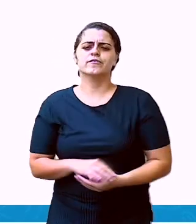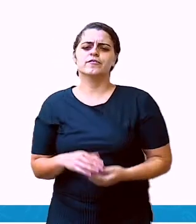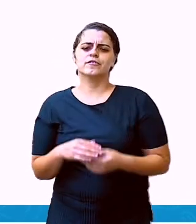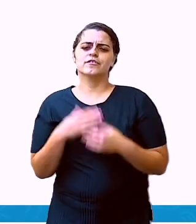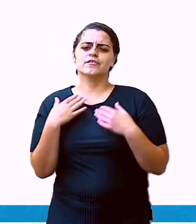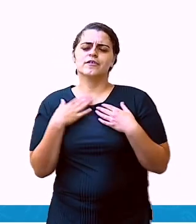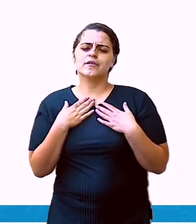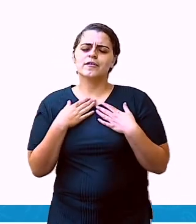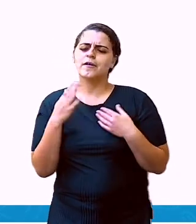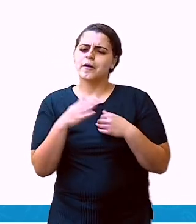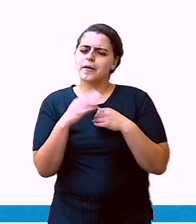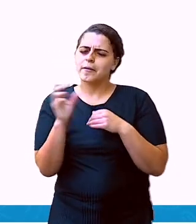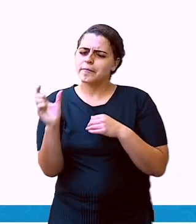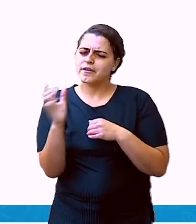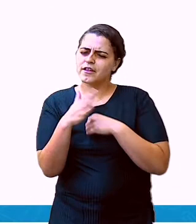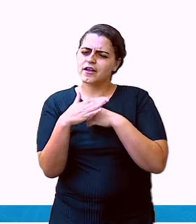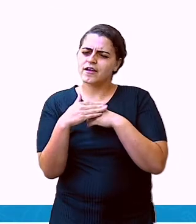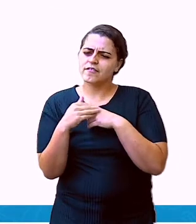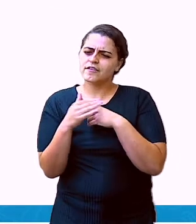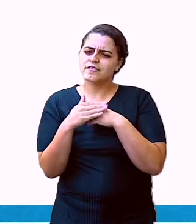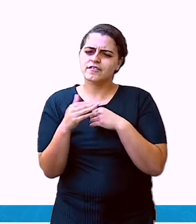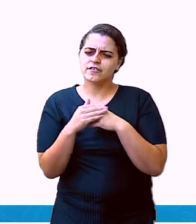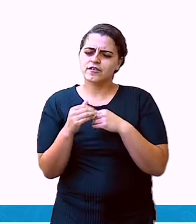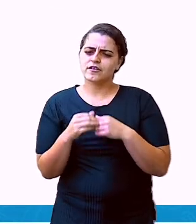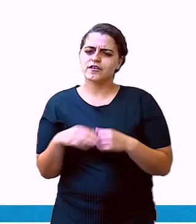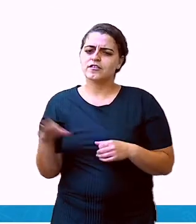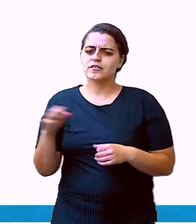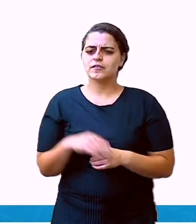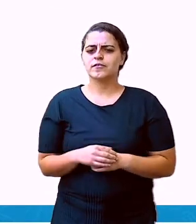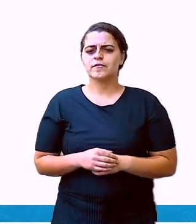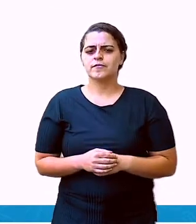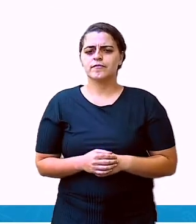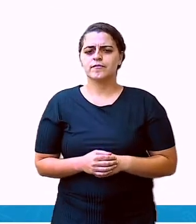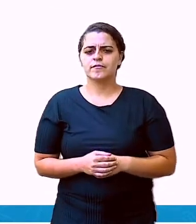carinhosa, não foi? Esta foi a despedida.